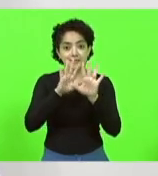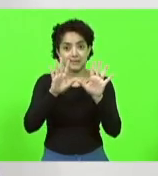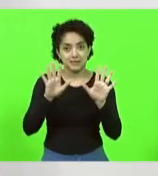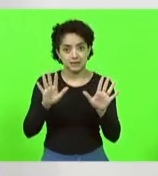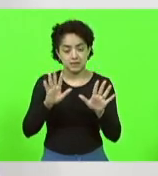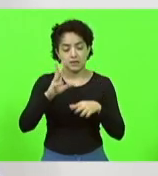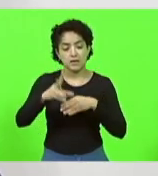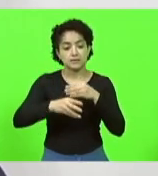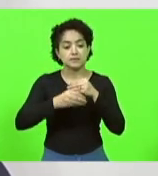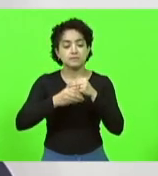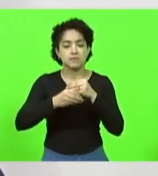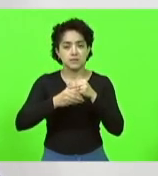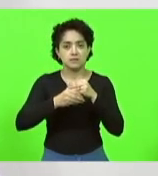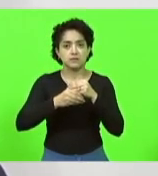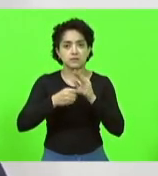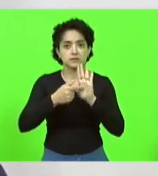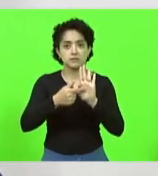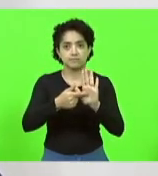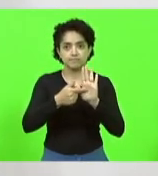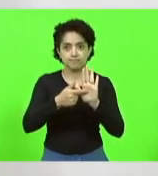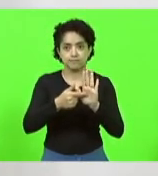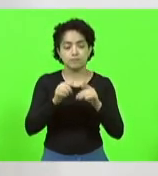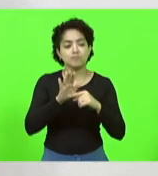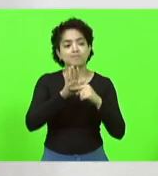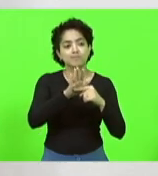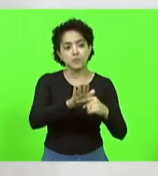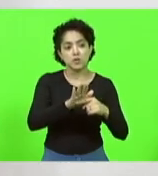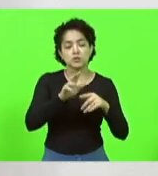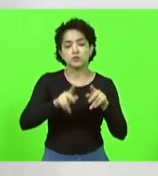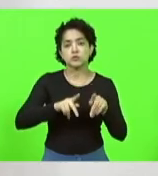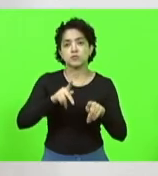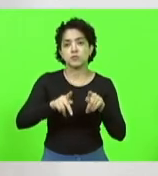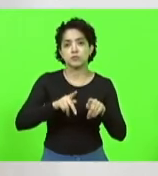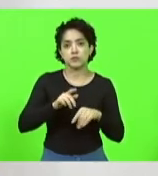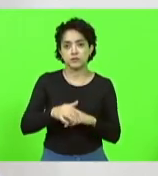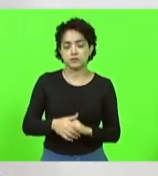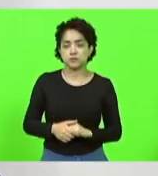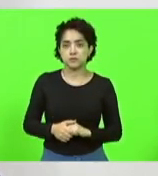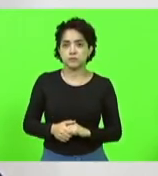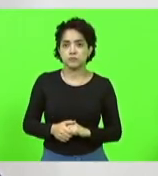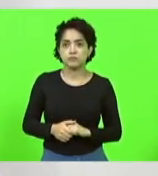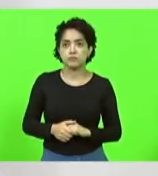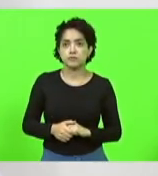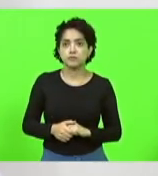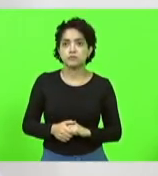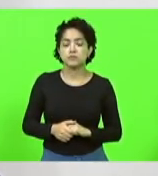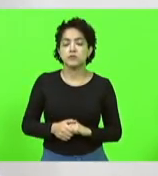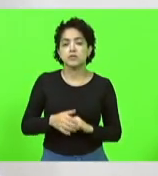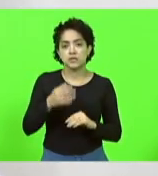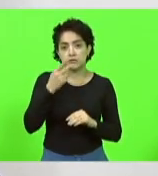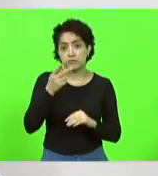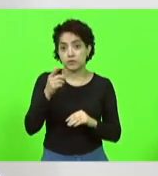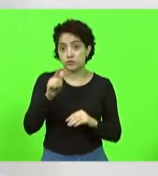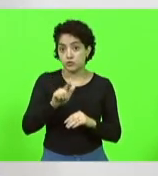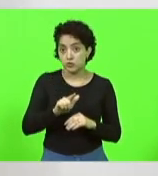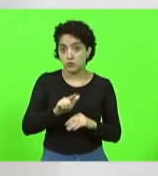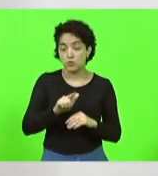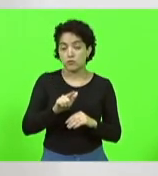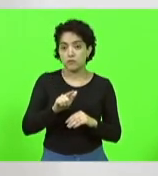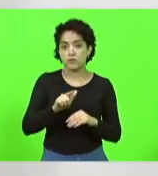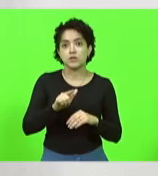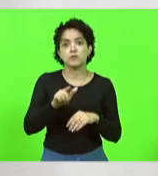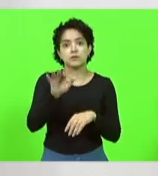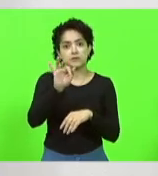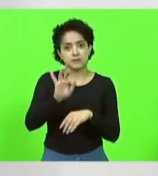colocadas em prol da população catarinense. e vale, repito, nome de estadual e federal.